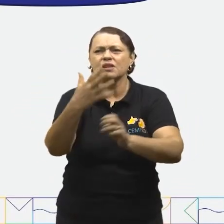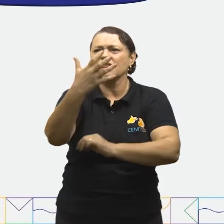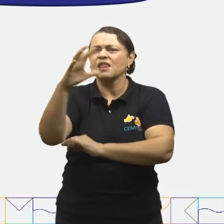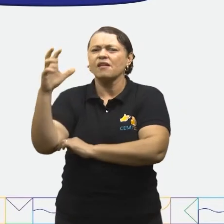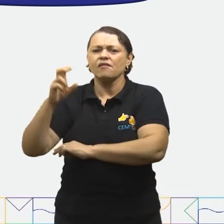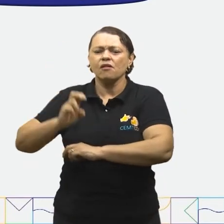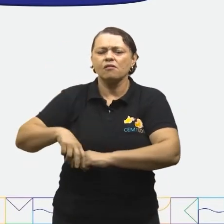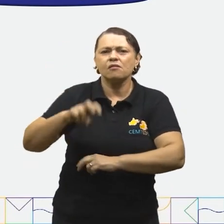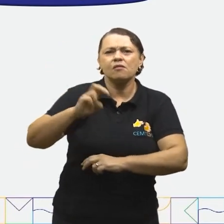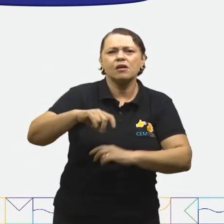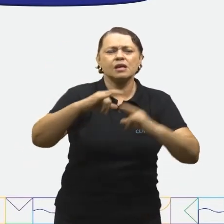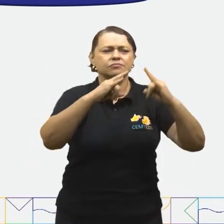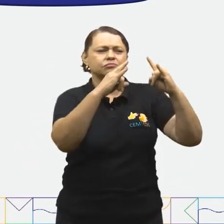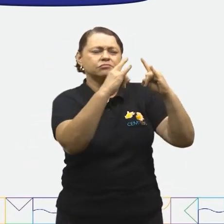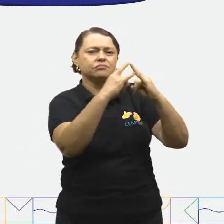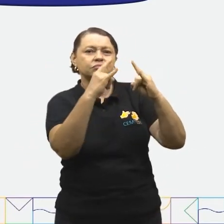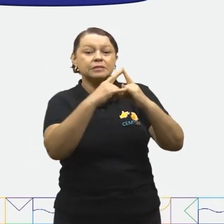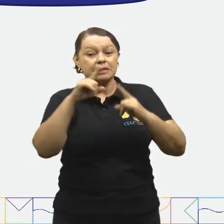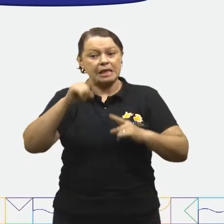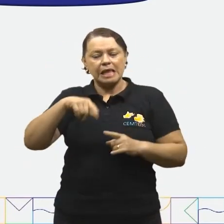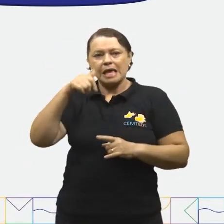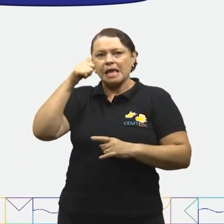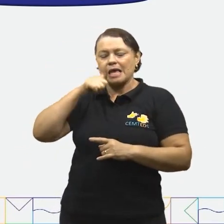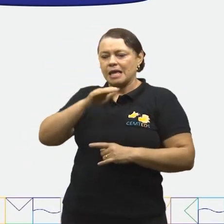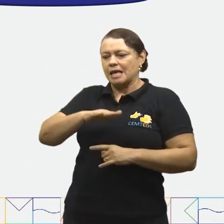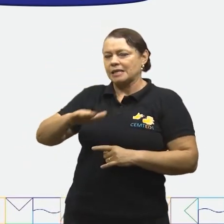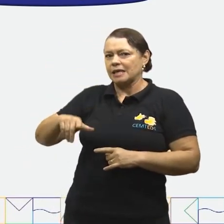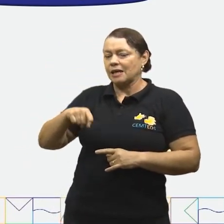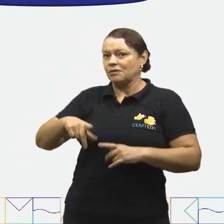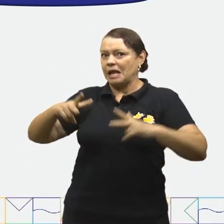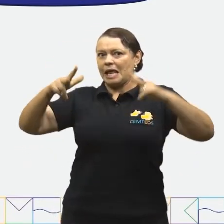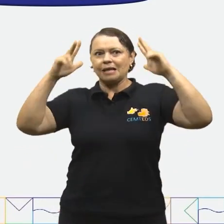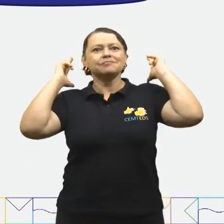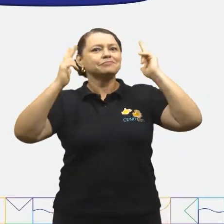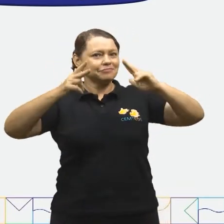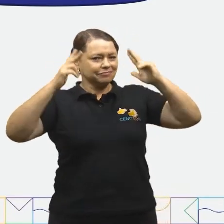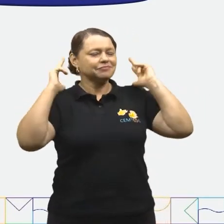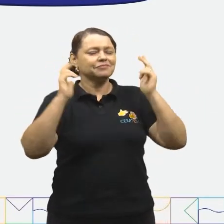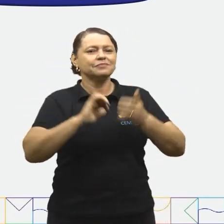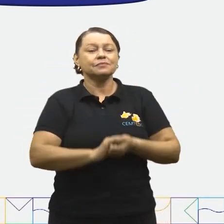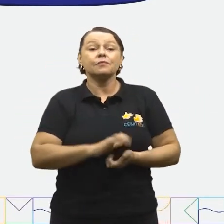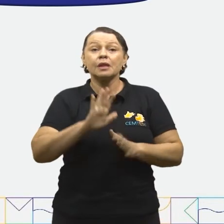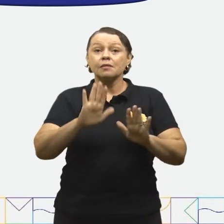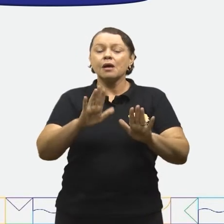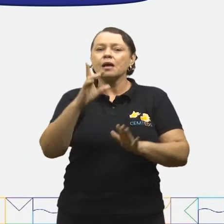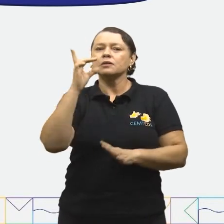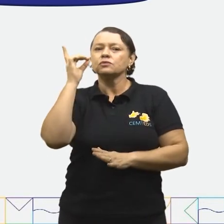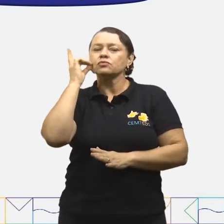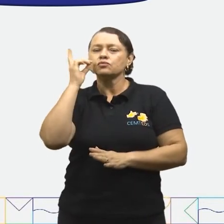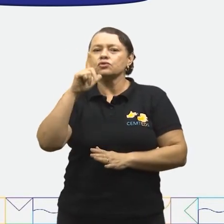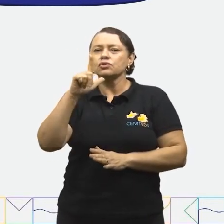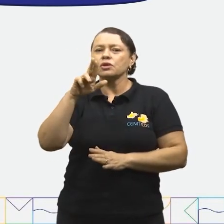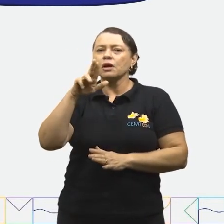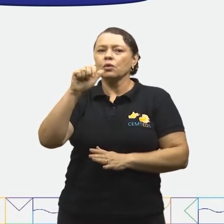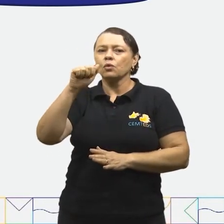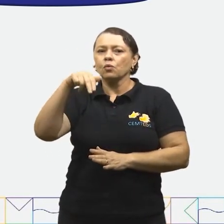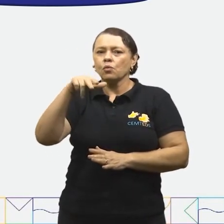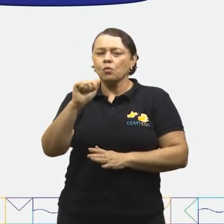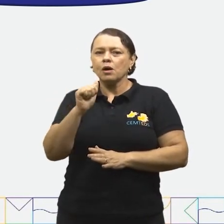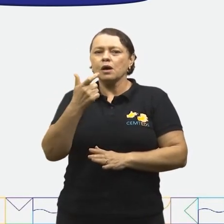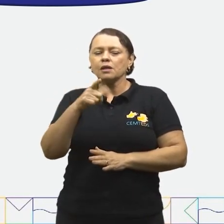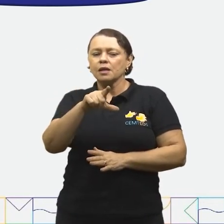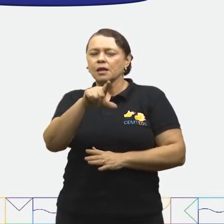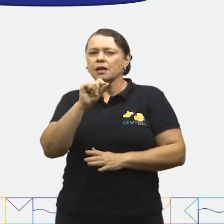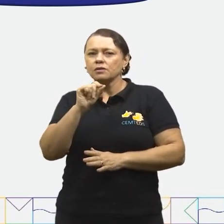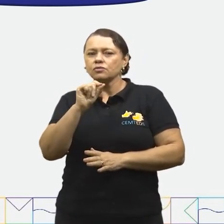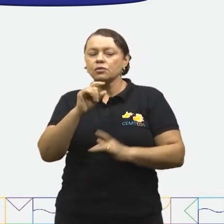acampamento. Essa garota era simplesmente radical. Um belo dia, Luana decidiu que acamparia